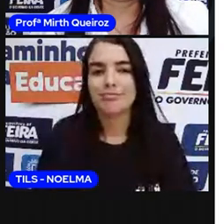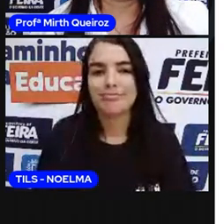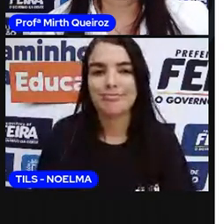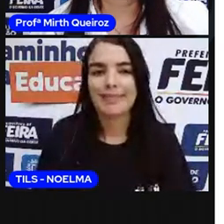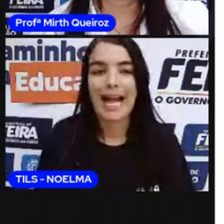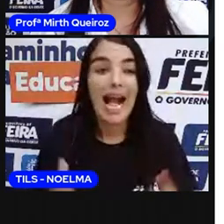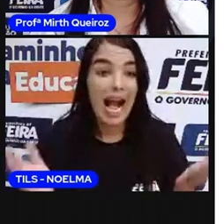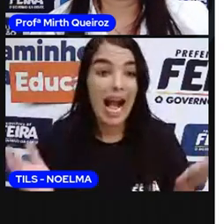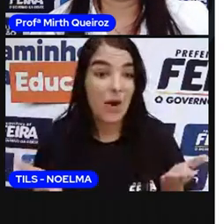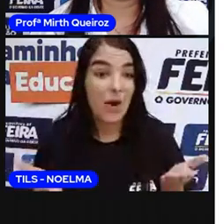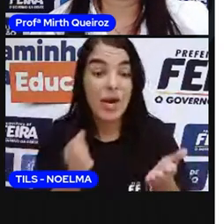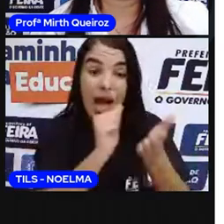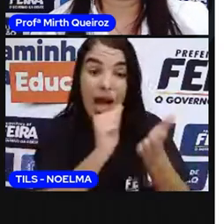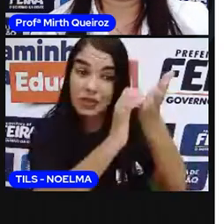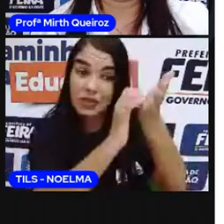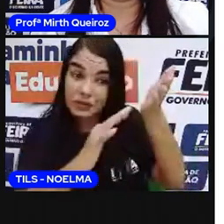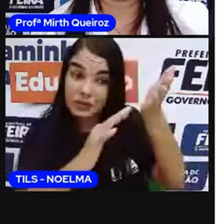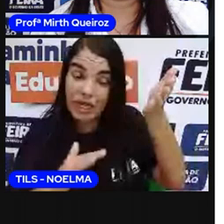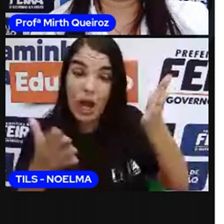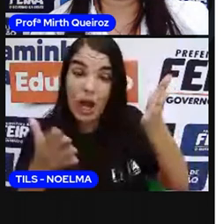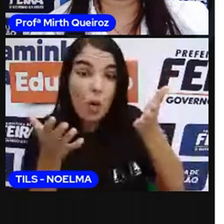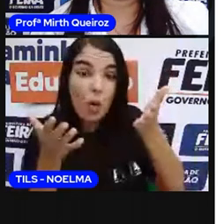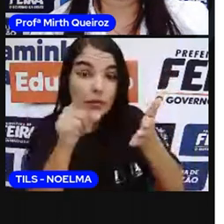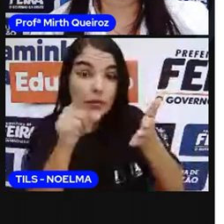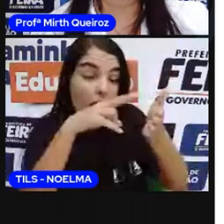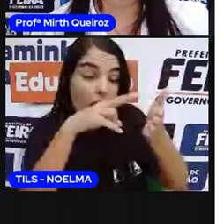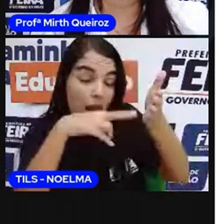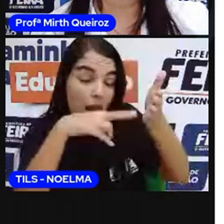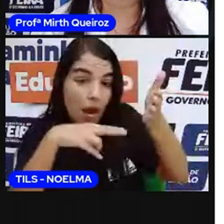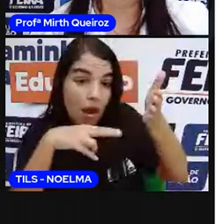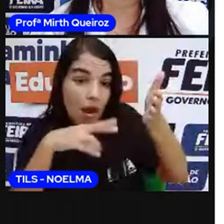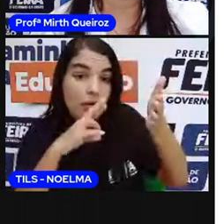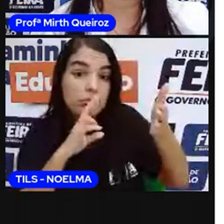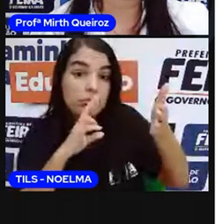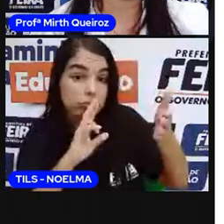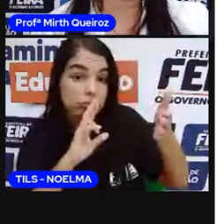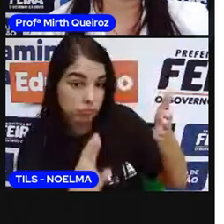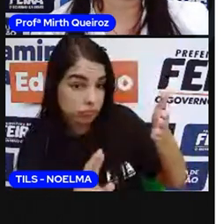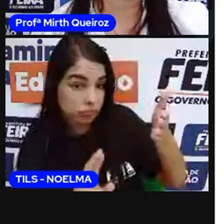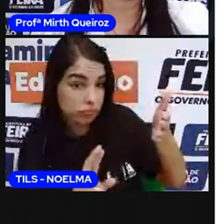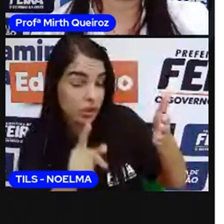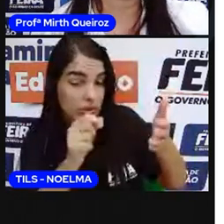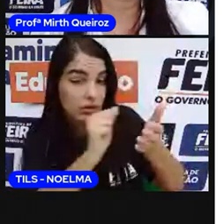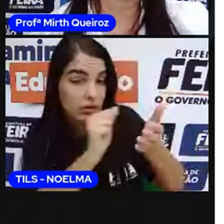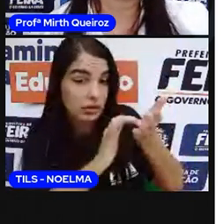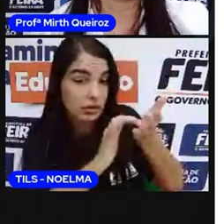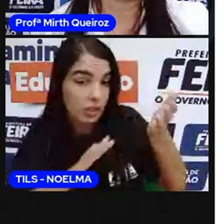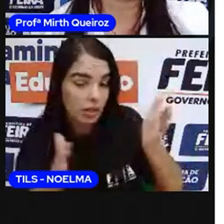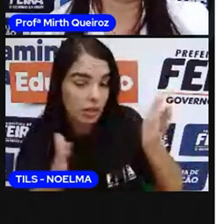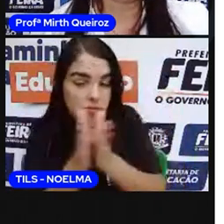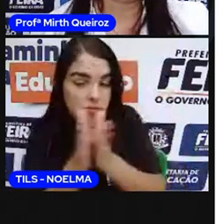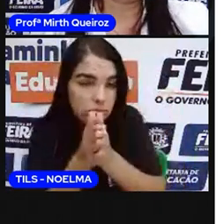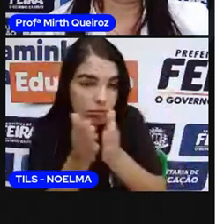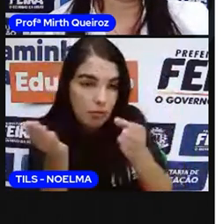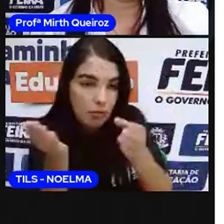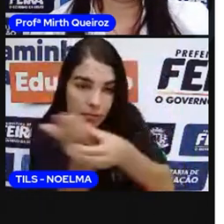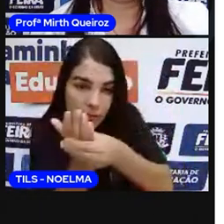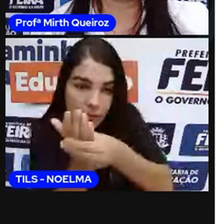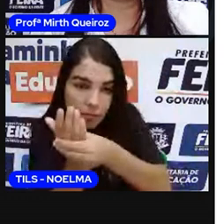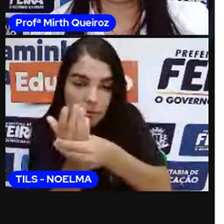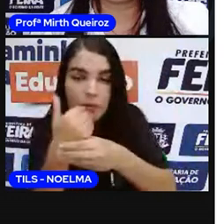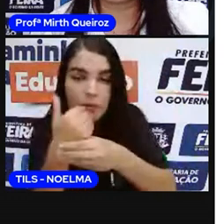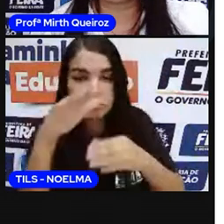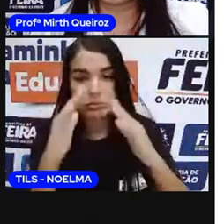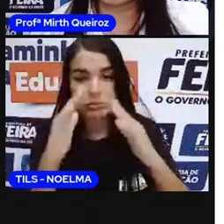A atividade de hoje tem aí no bloco de vocês, né? No bloco de vocês, esse